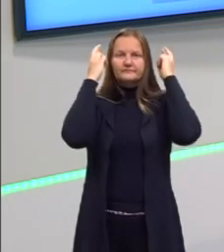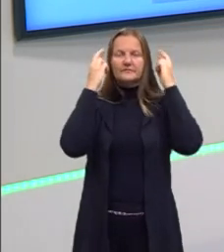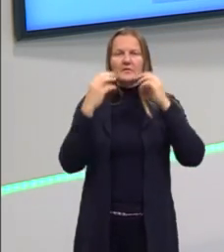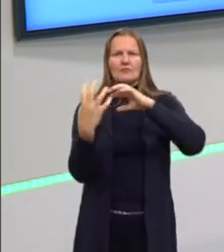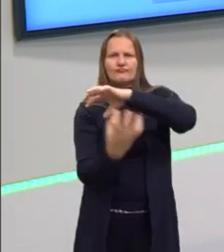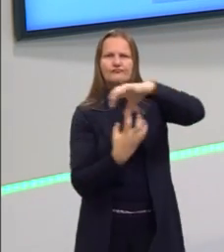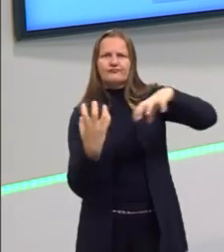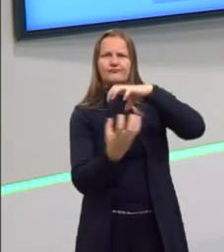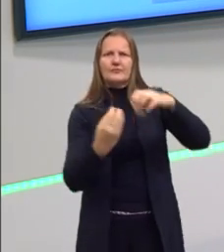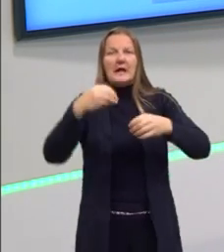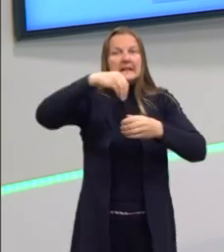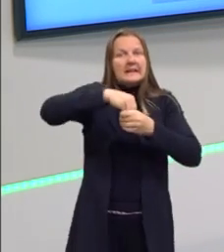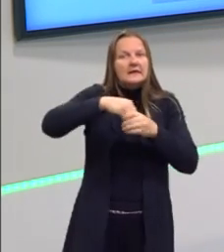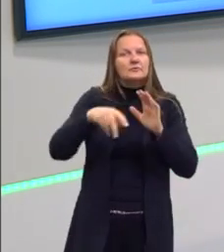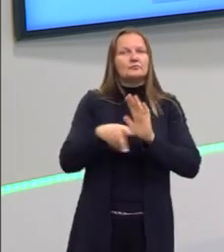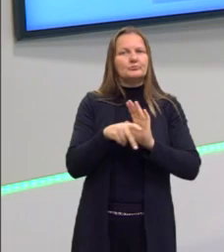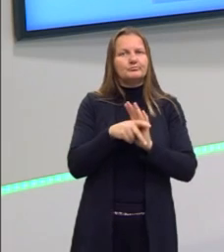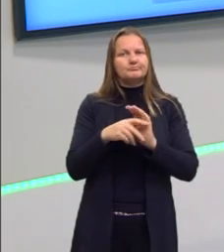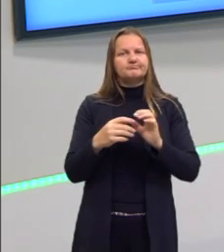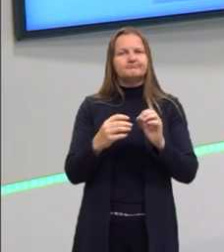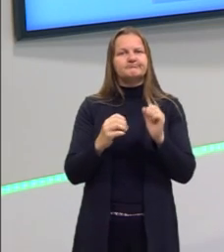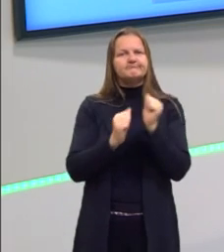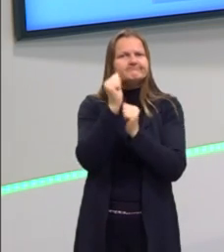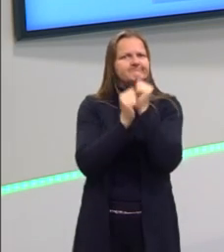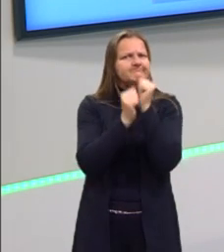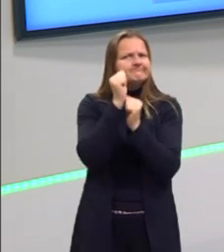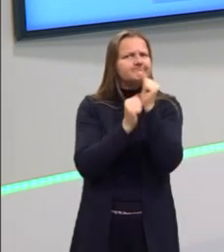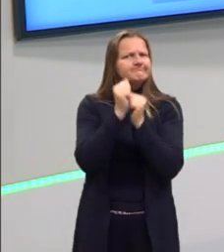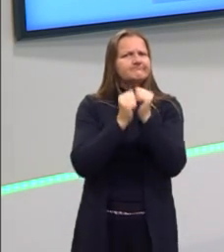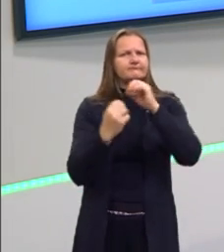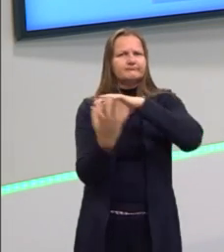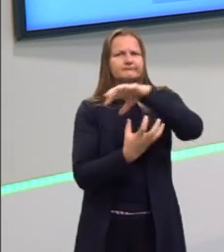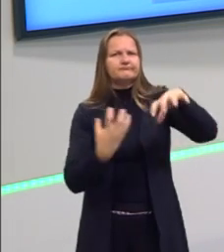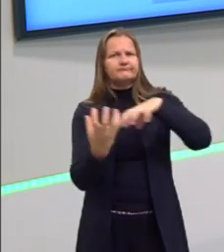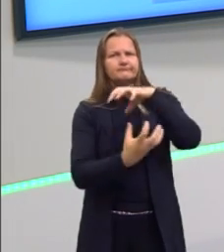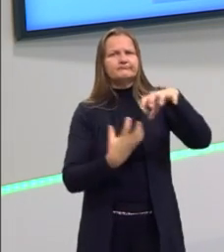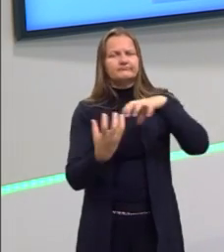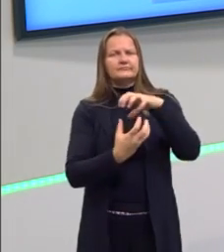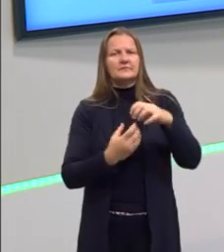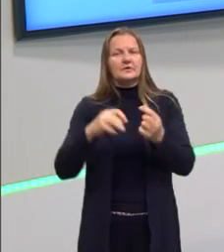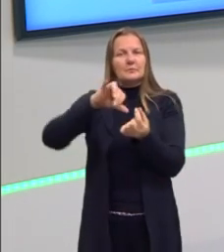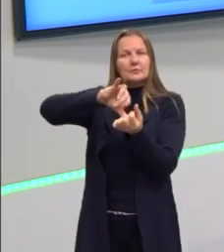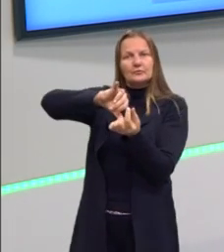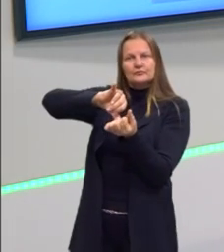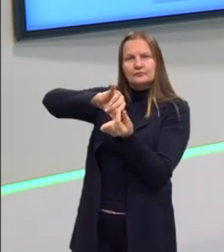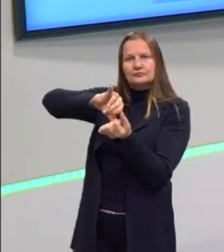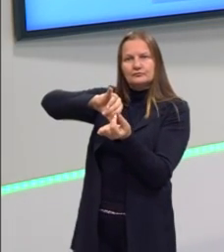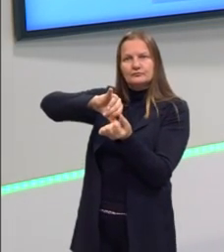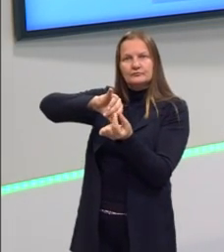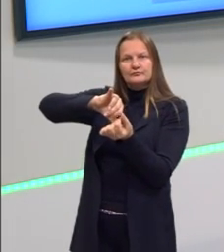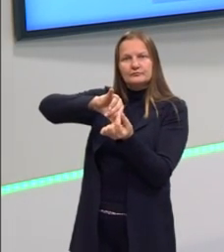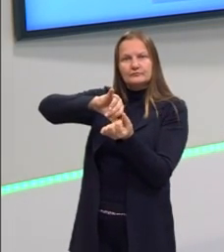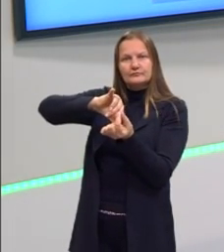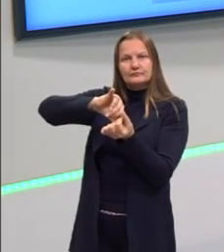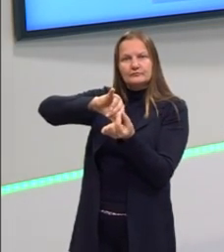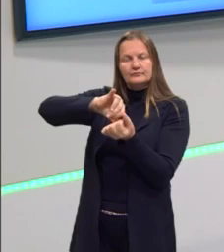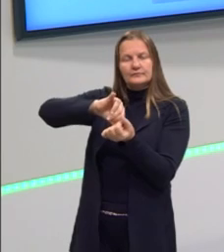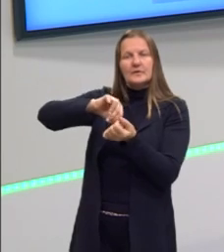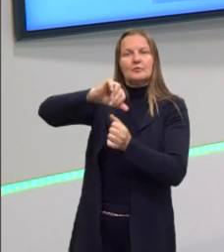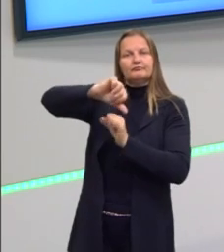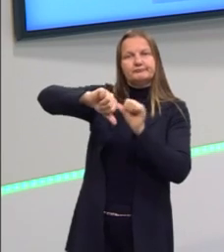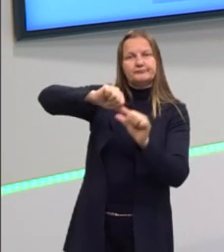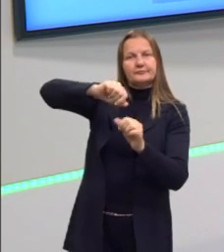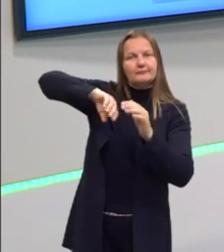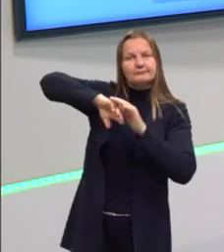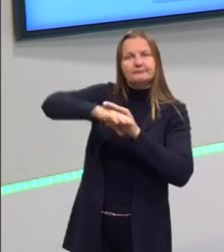interna, e como ela passa, então, do regime capitalista para o socialista, então, ela diz, olha, não posso